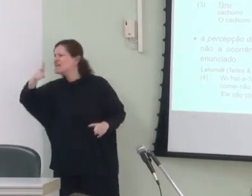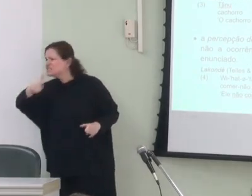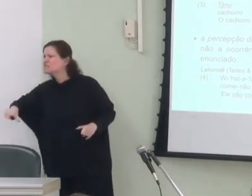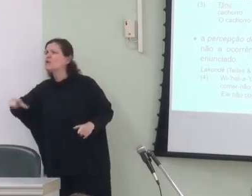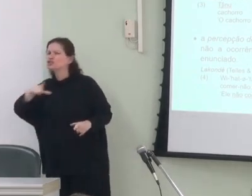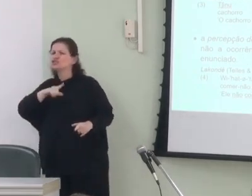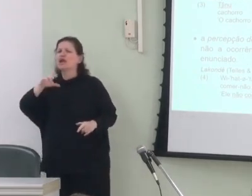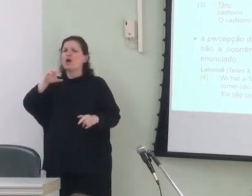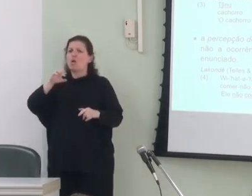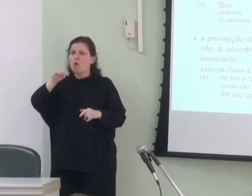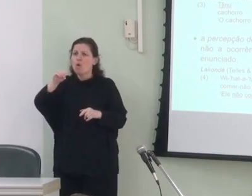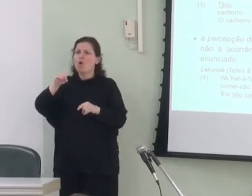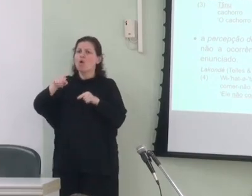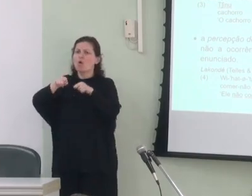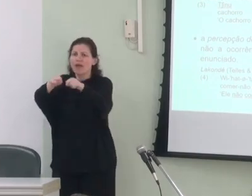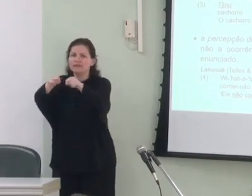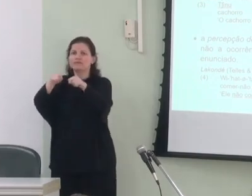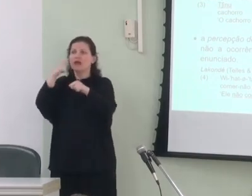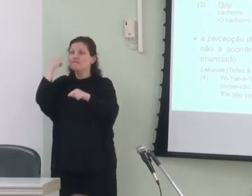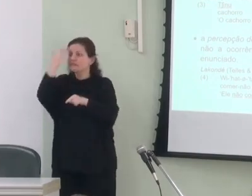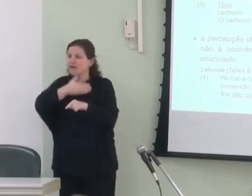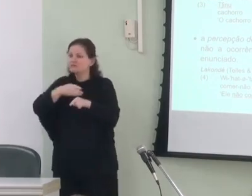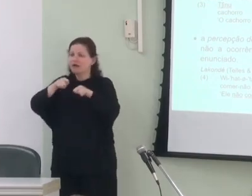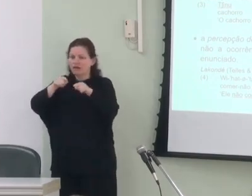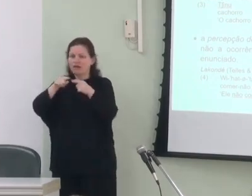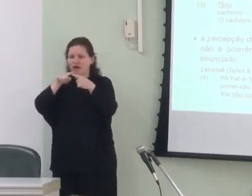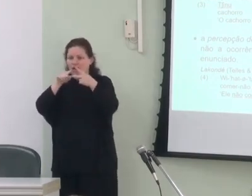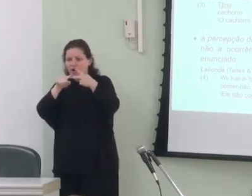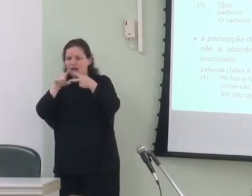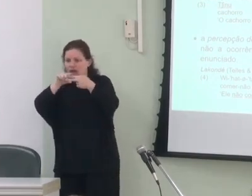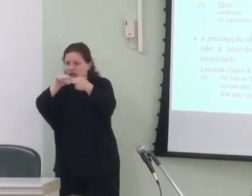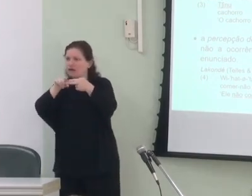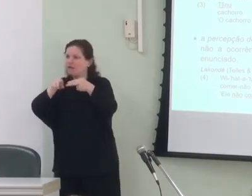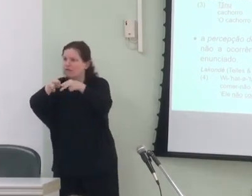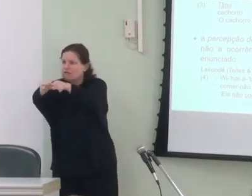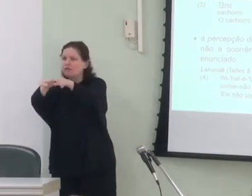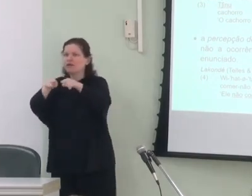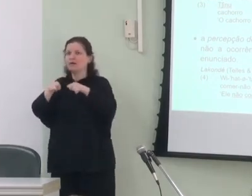tínhamos a co-ocorrência de evidenciais e modais.